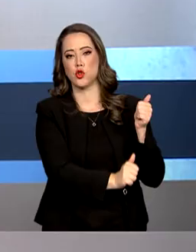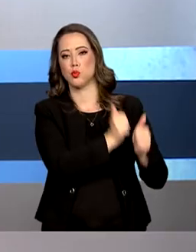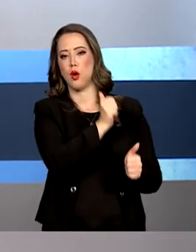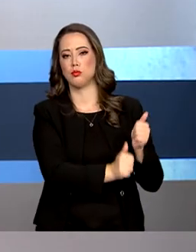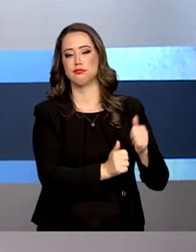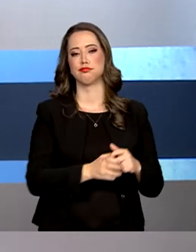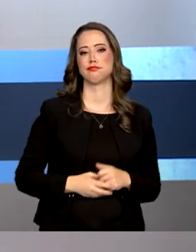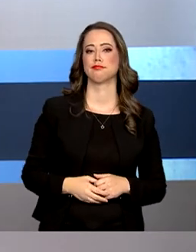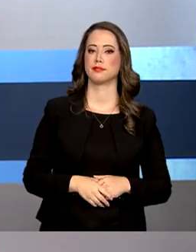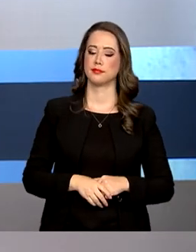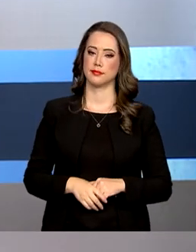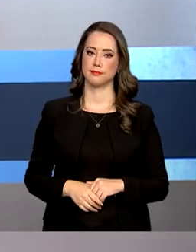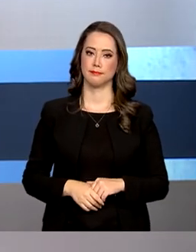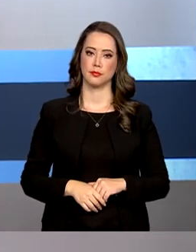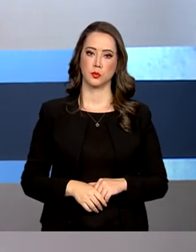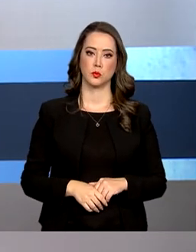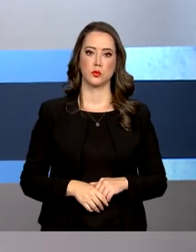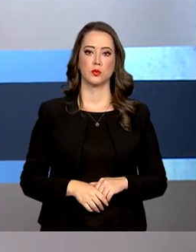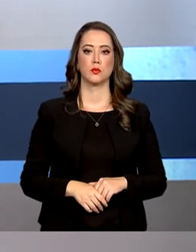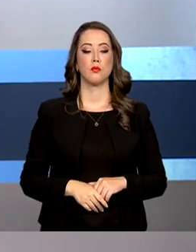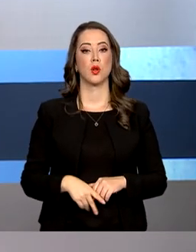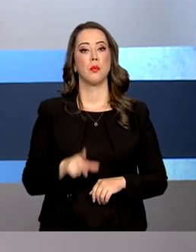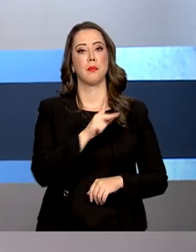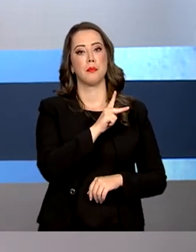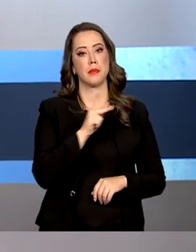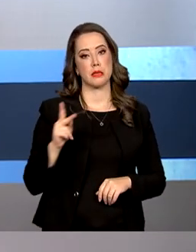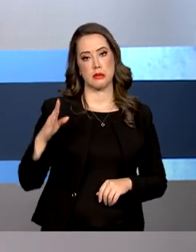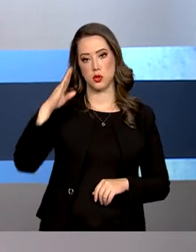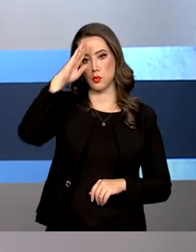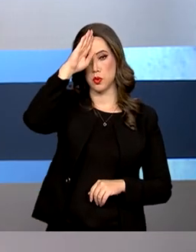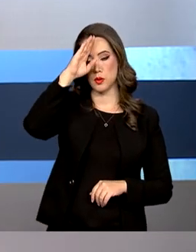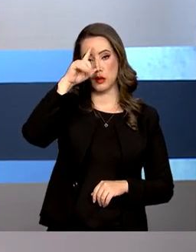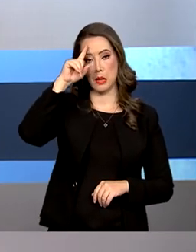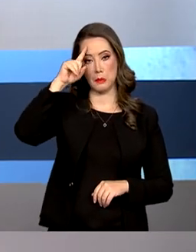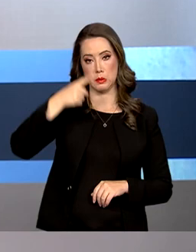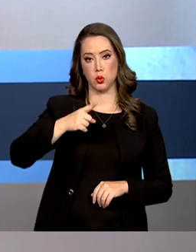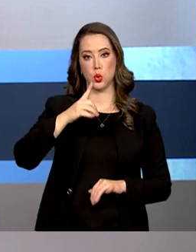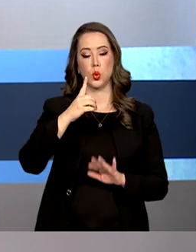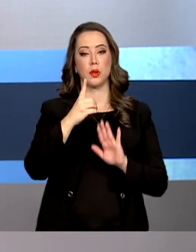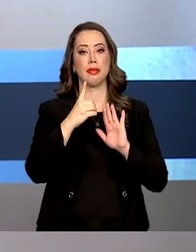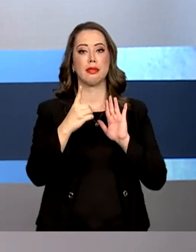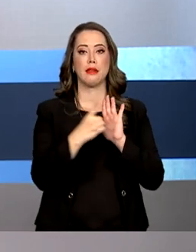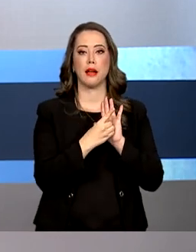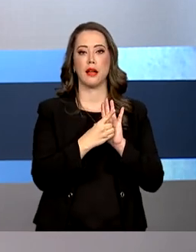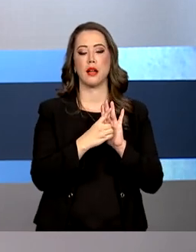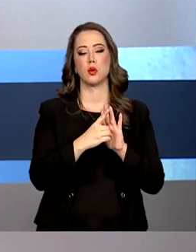E o presidente Jair Bolsonaro decretou luto oficial de três dias pela morte de Pelé.